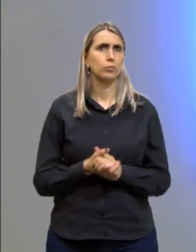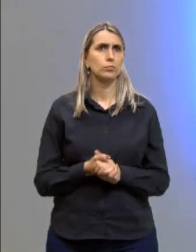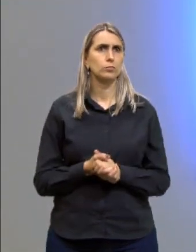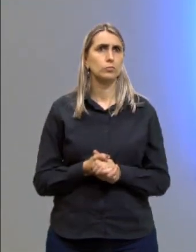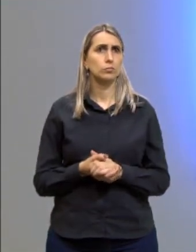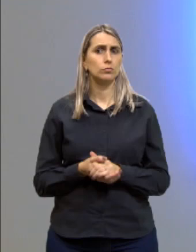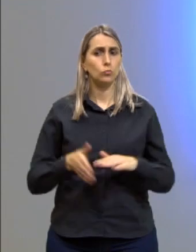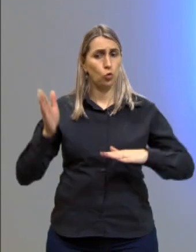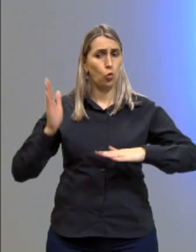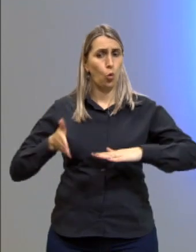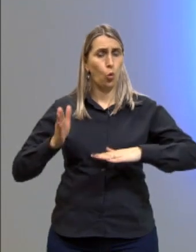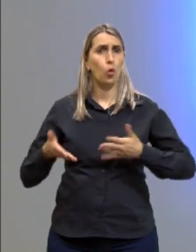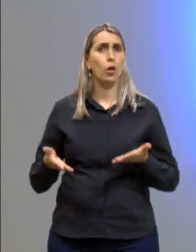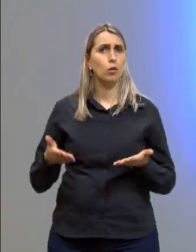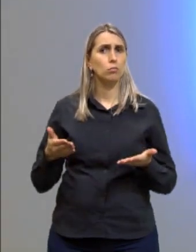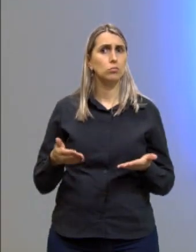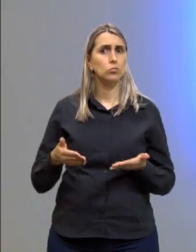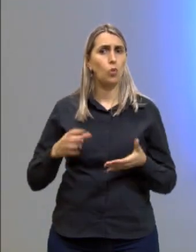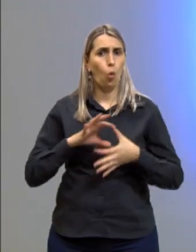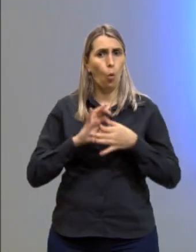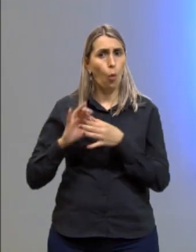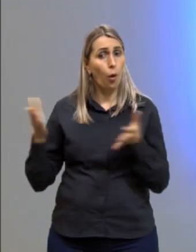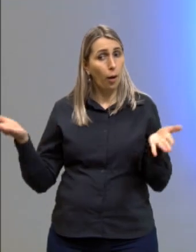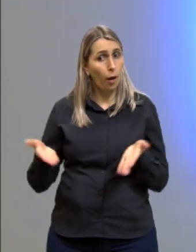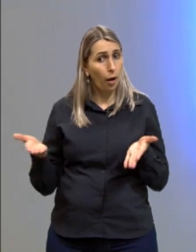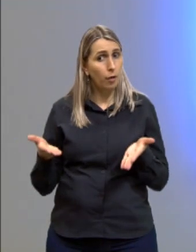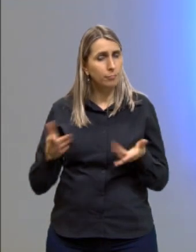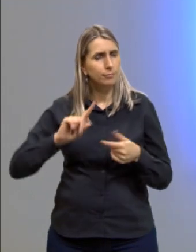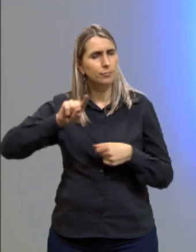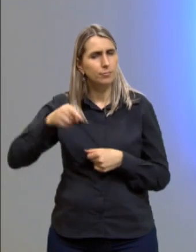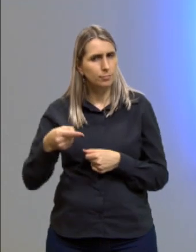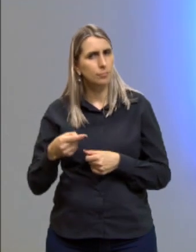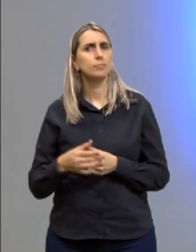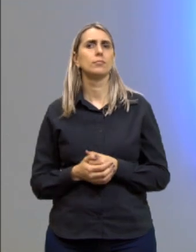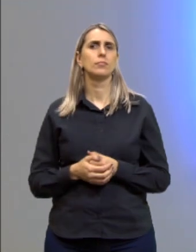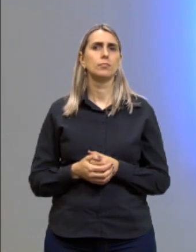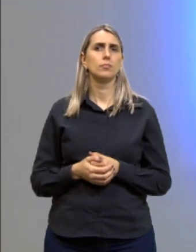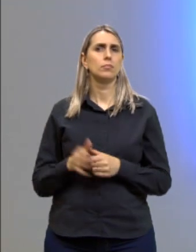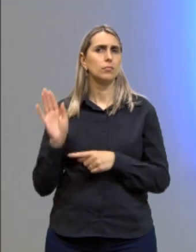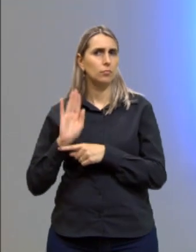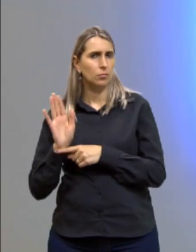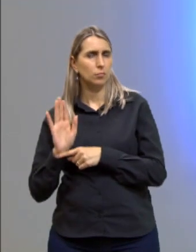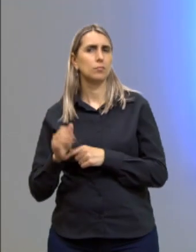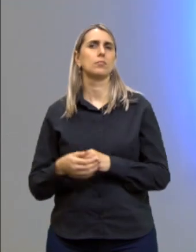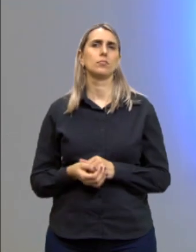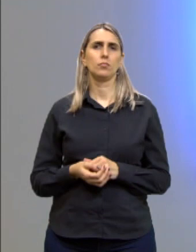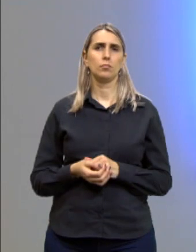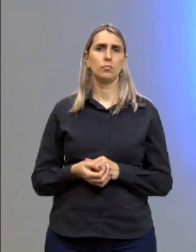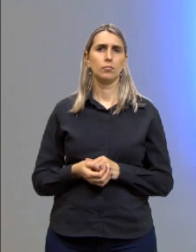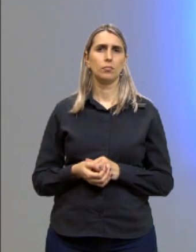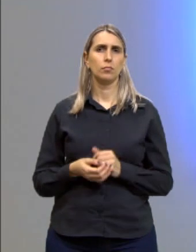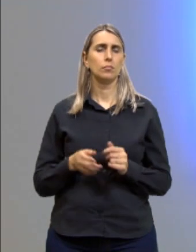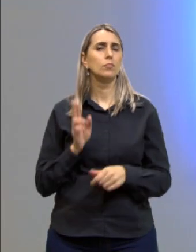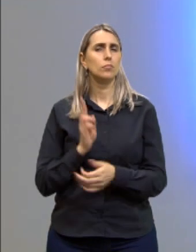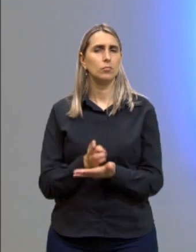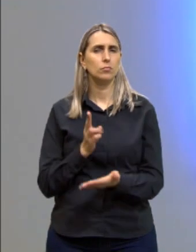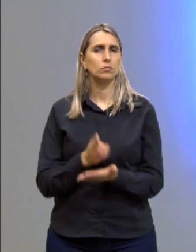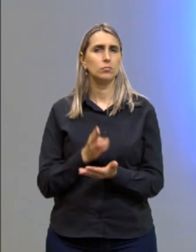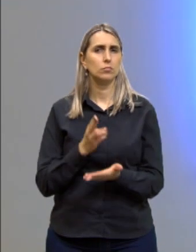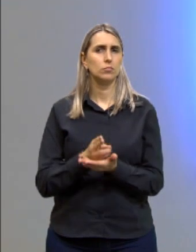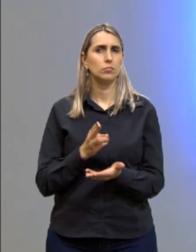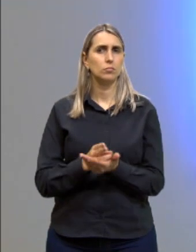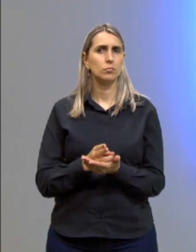Olha, meus queridões. No contexto atual, vírgula, o cinema permanece